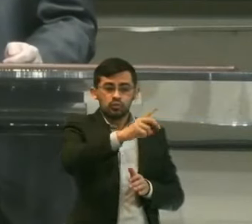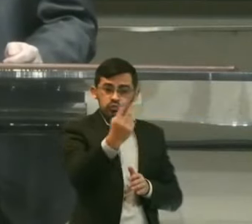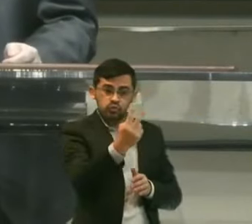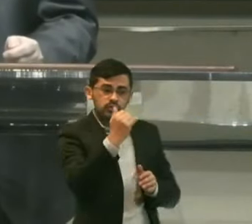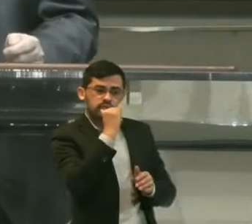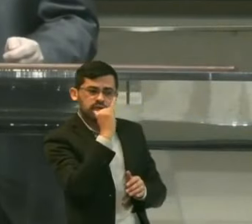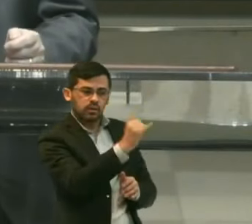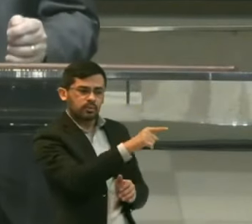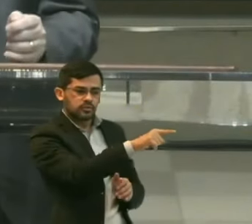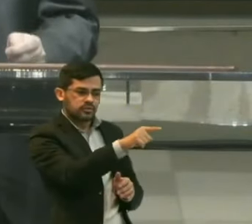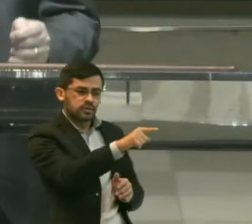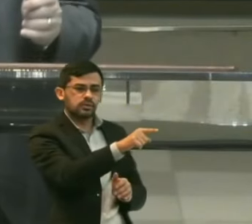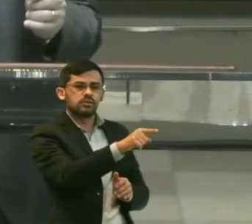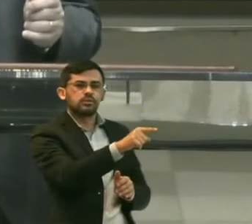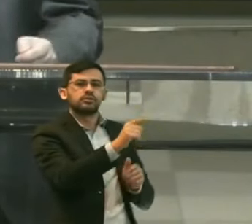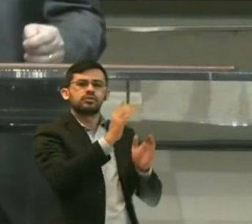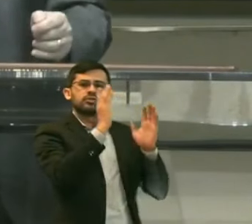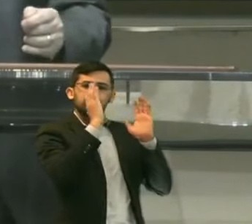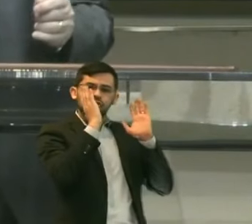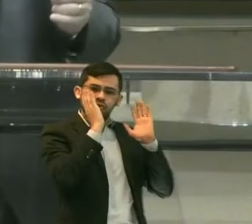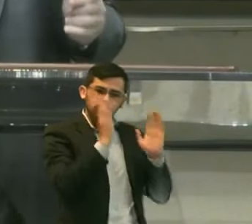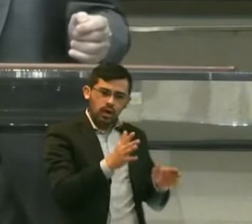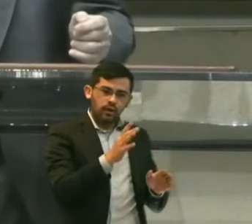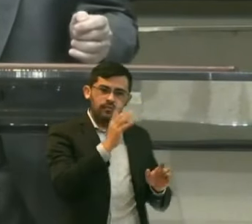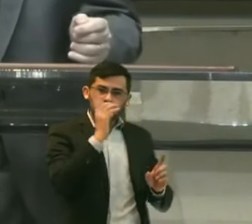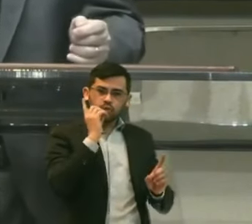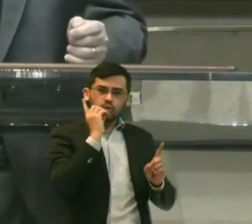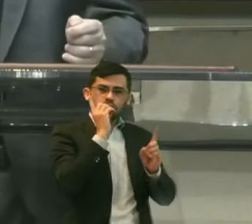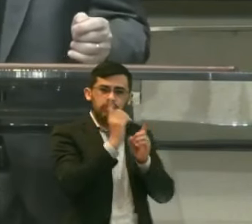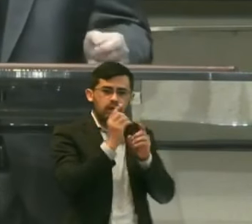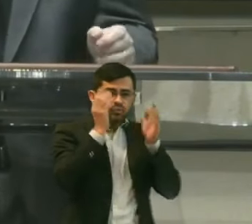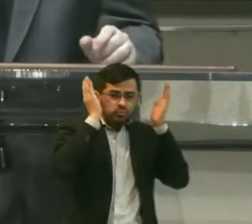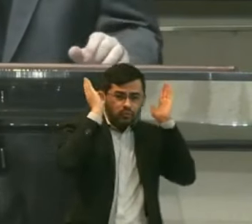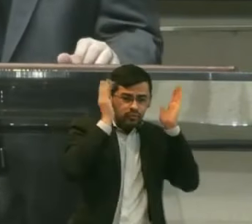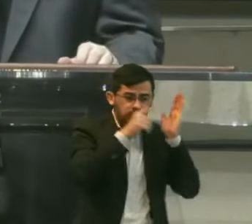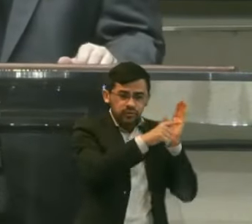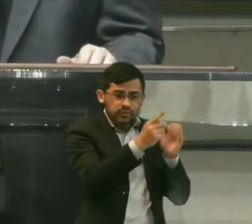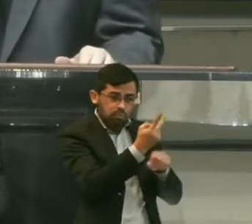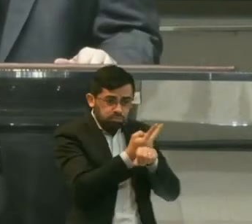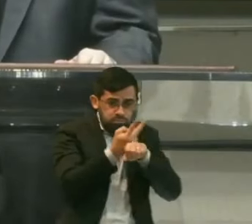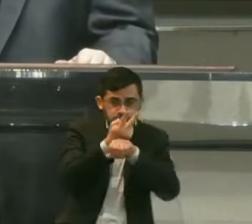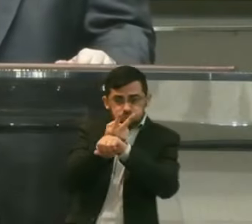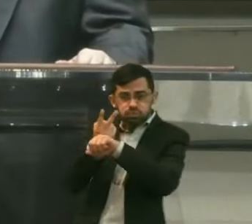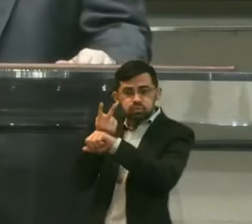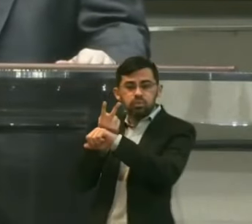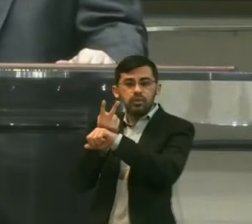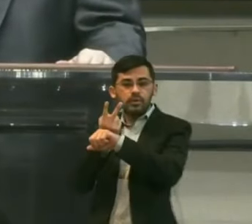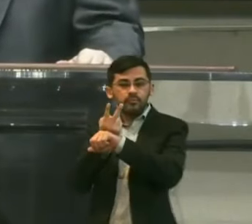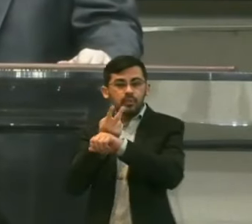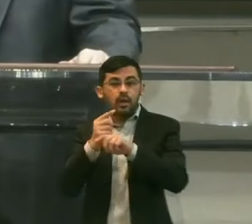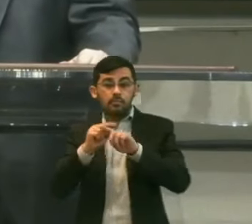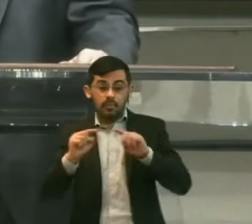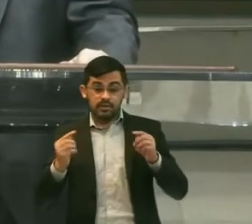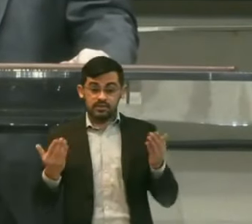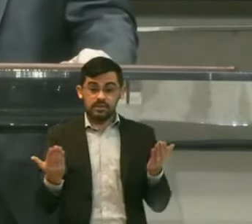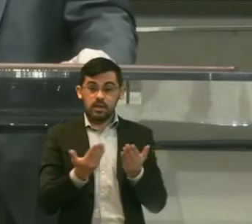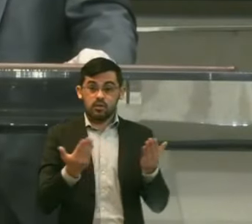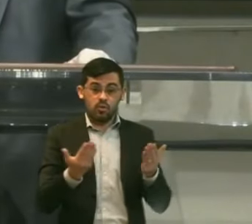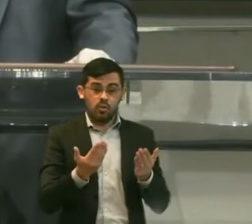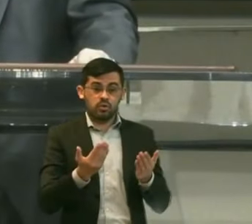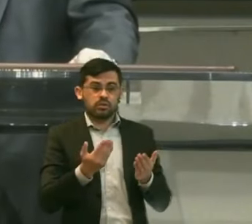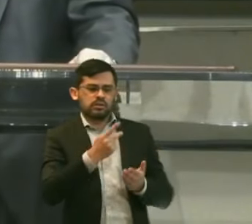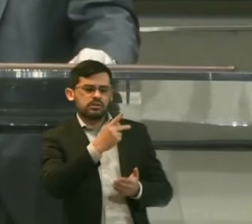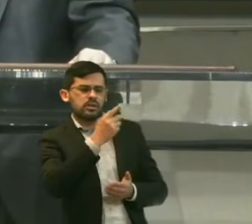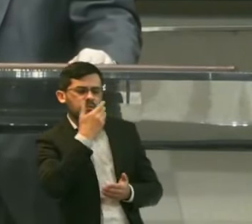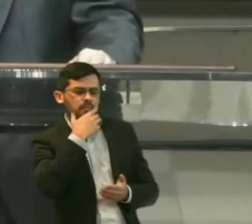lhe dirão Já foram achadas As jumentas Que você foi procurar Eis que agora O seu